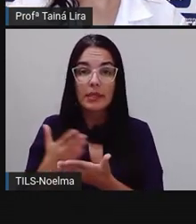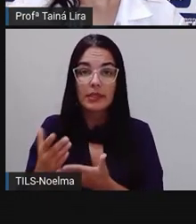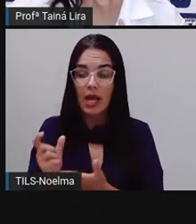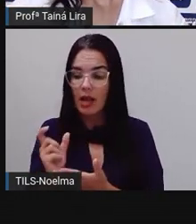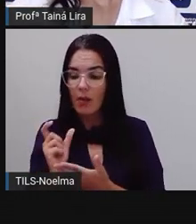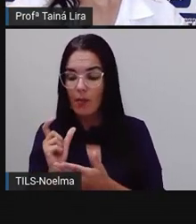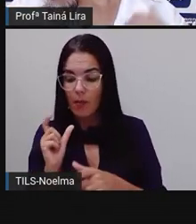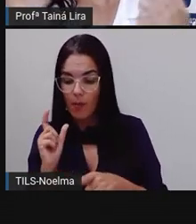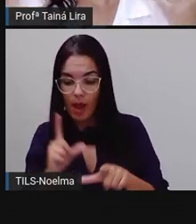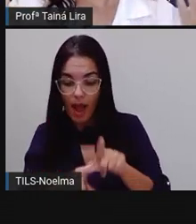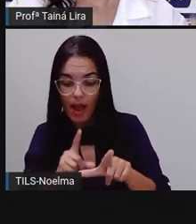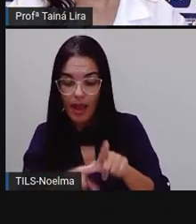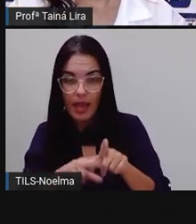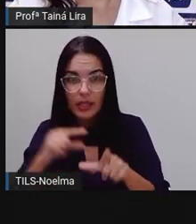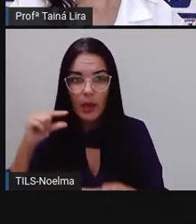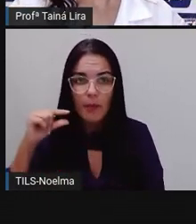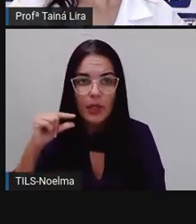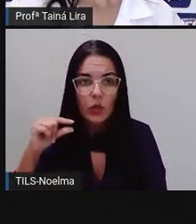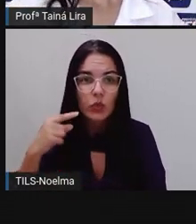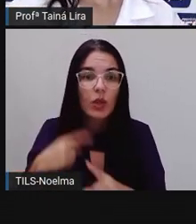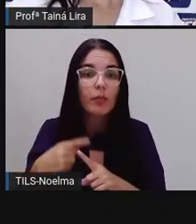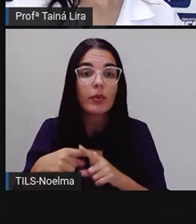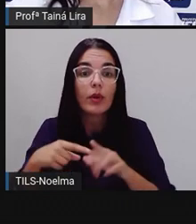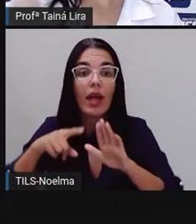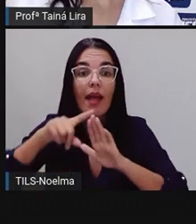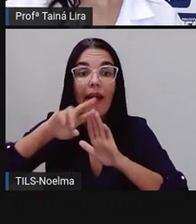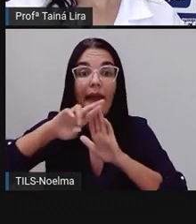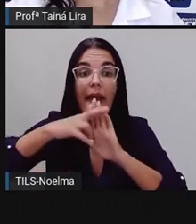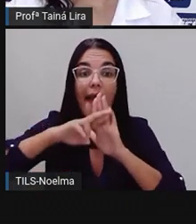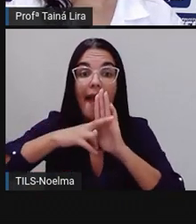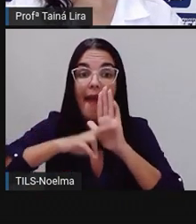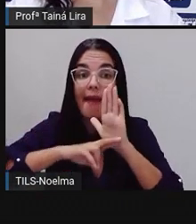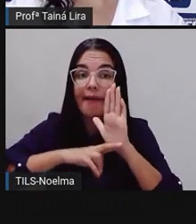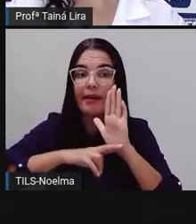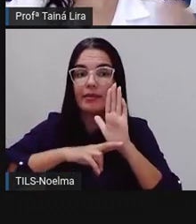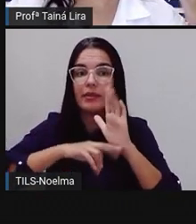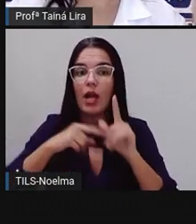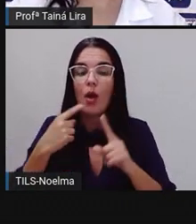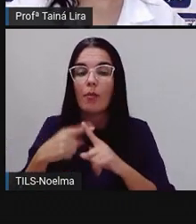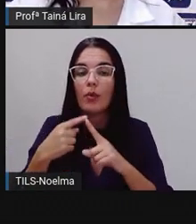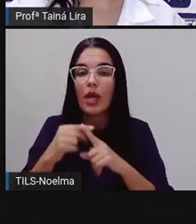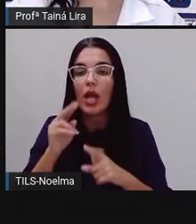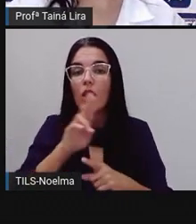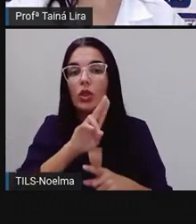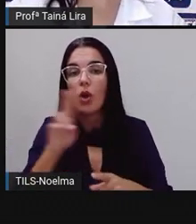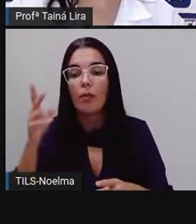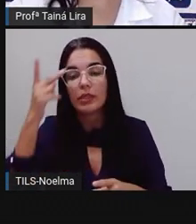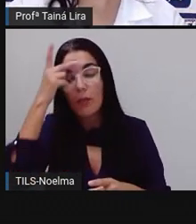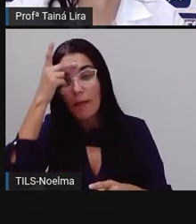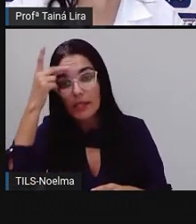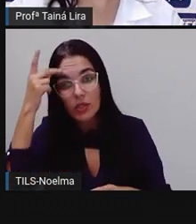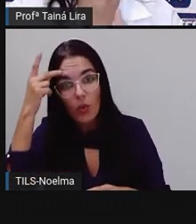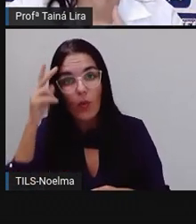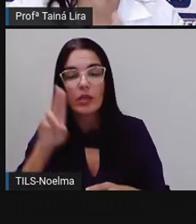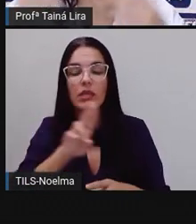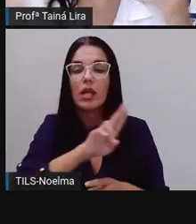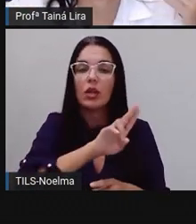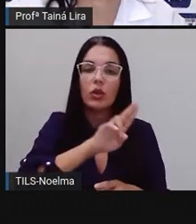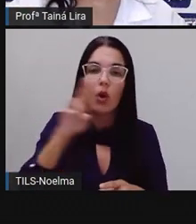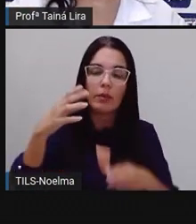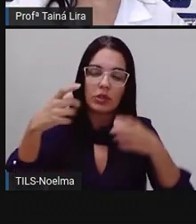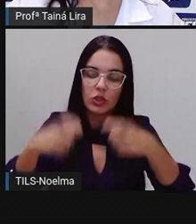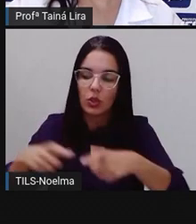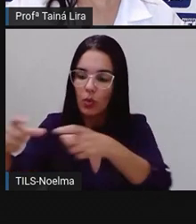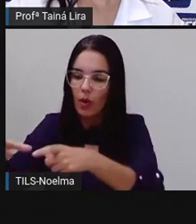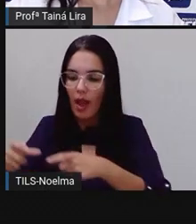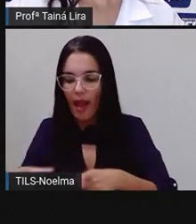porque é uma regra, né? Que em nome de pessoas, em nome de lugares, nós precisamos escrever aí com letra